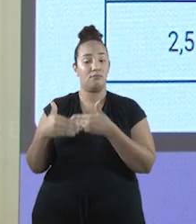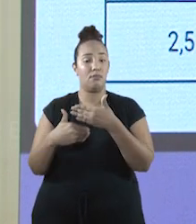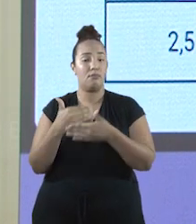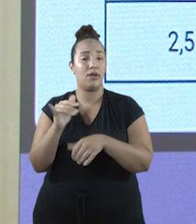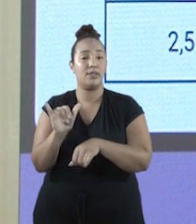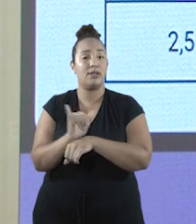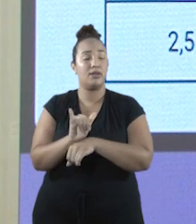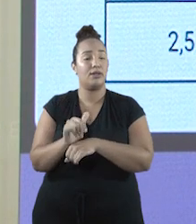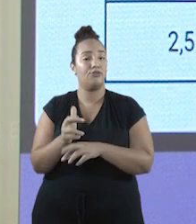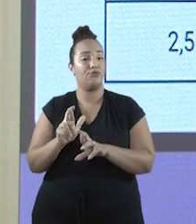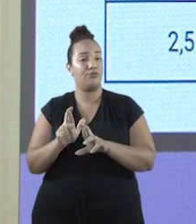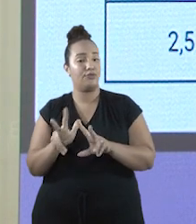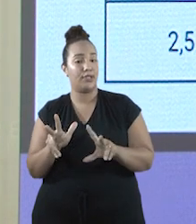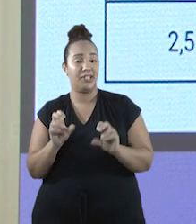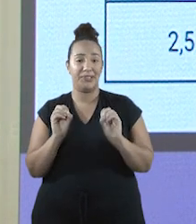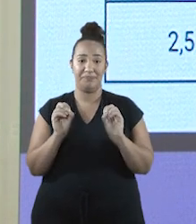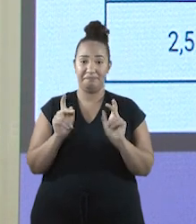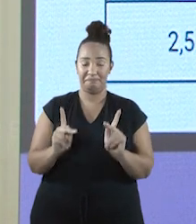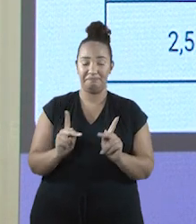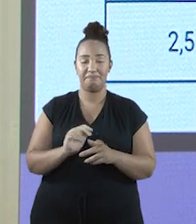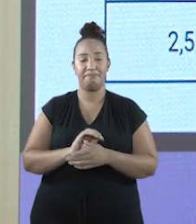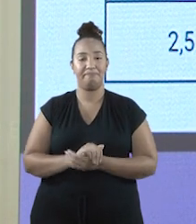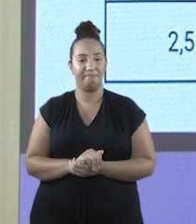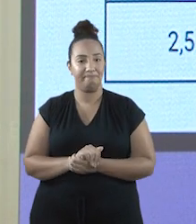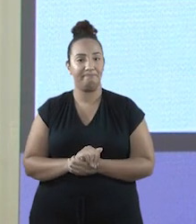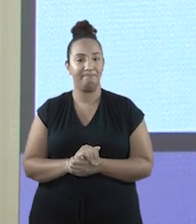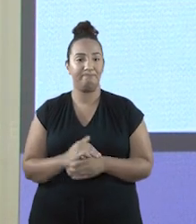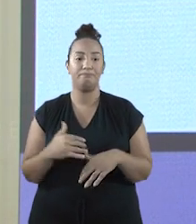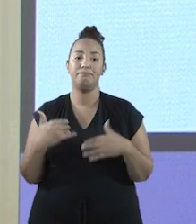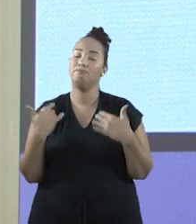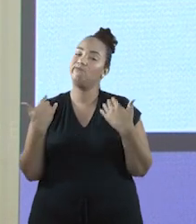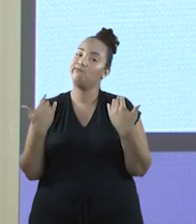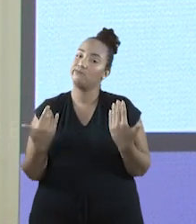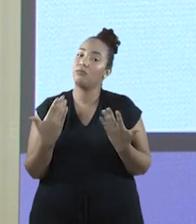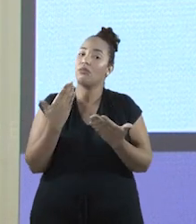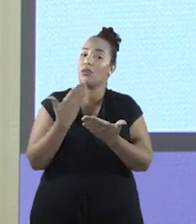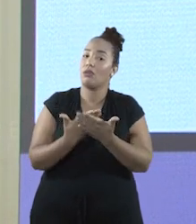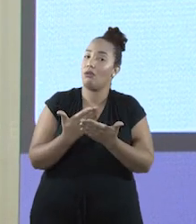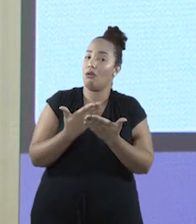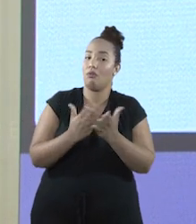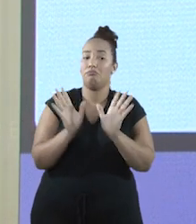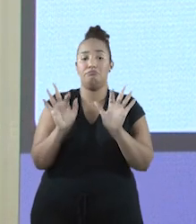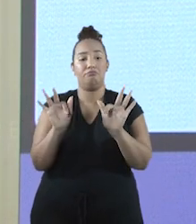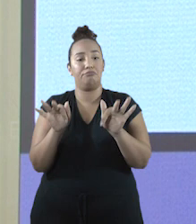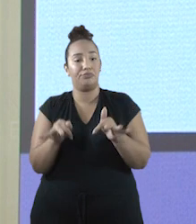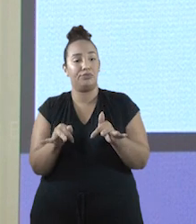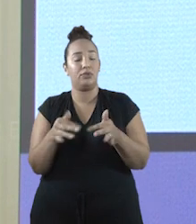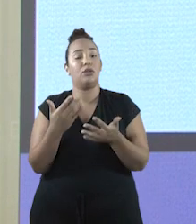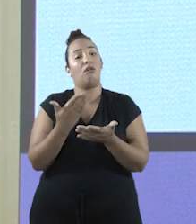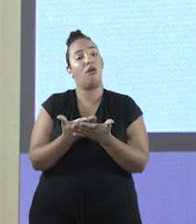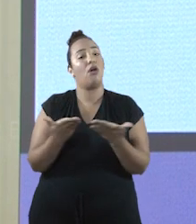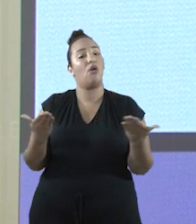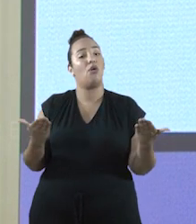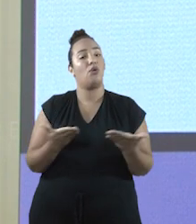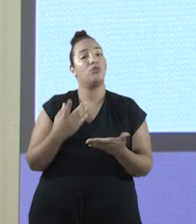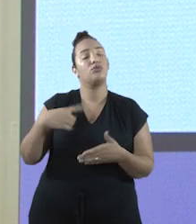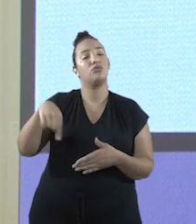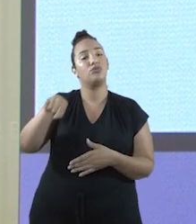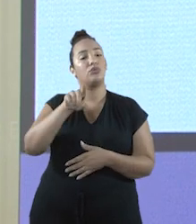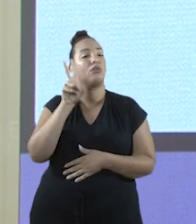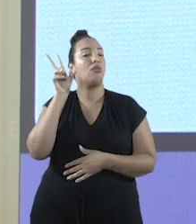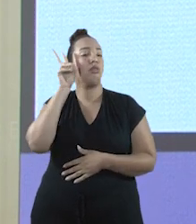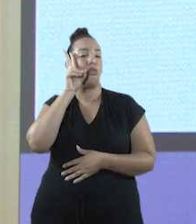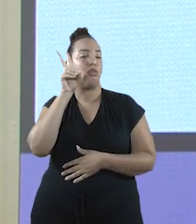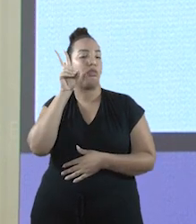cálculo. Beleza, pessoal? Bom, nossa aula está chegando ao fim. Na aula de hoje, nós